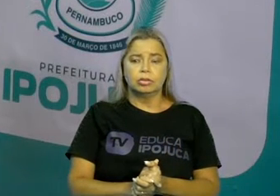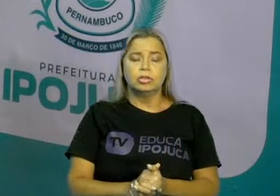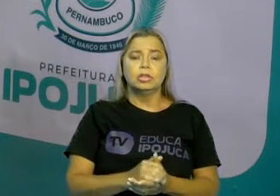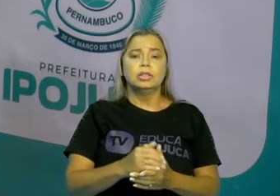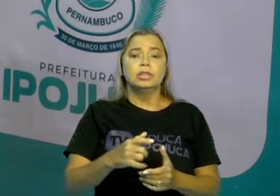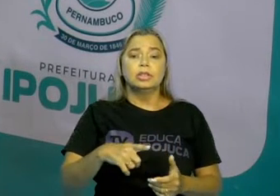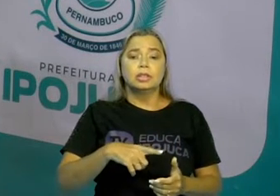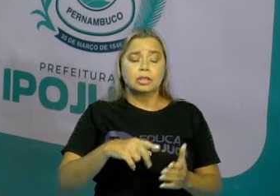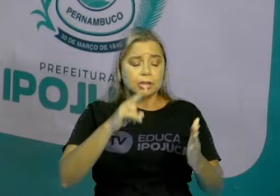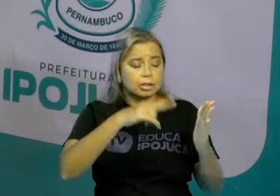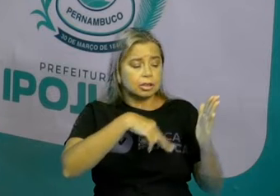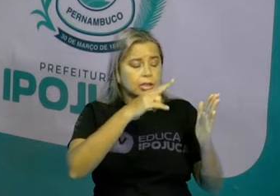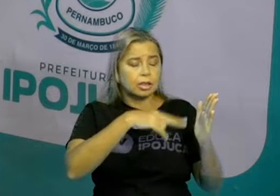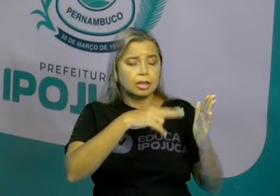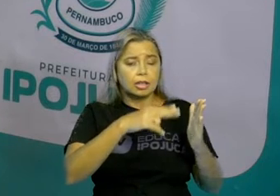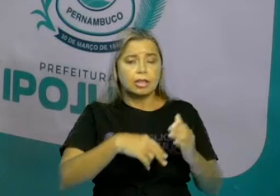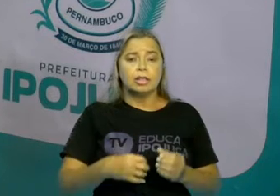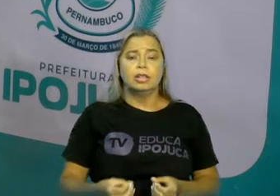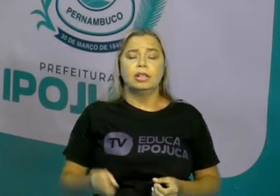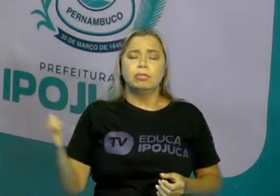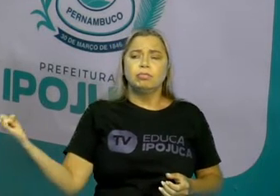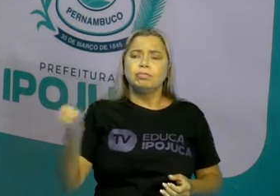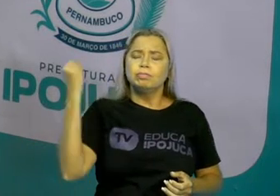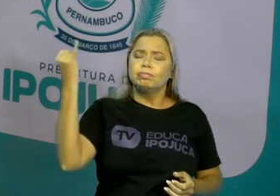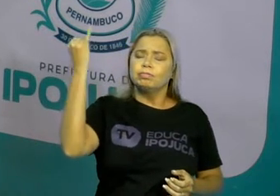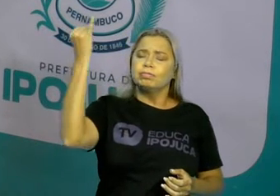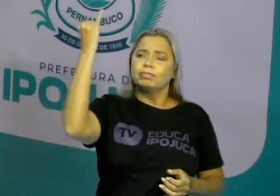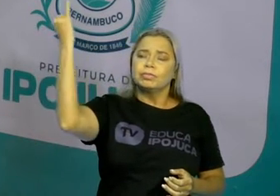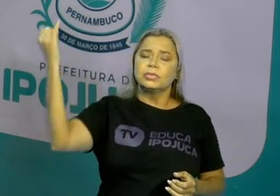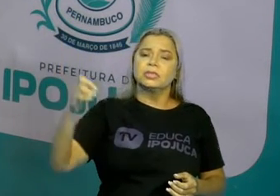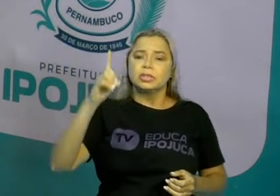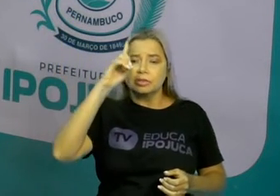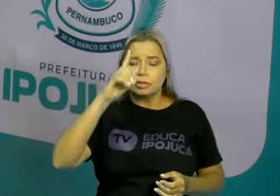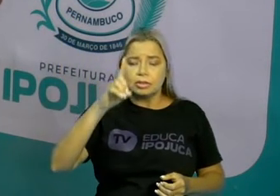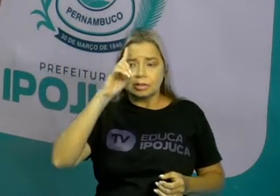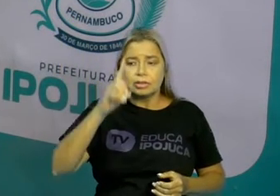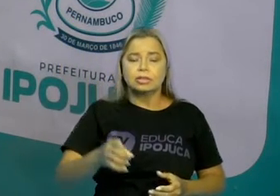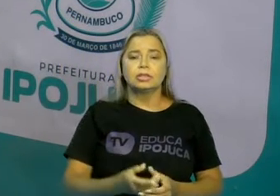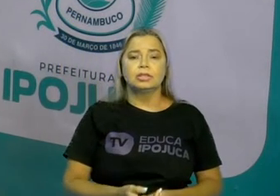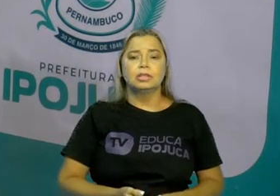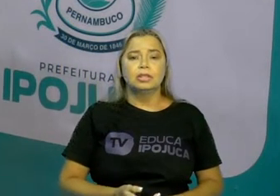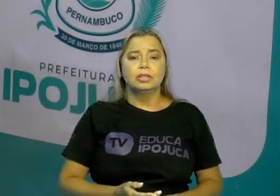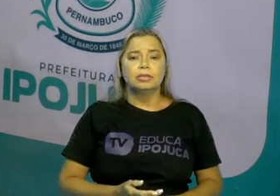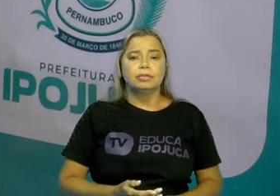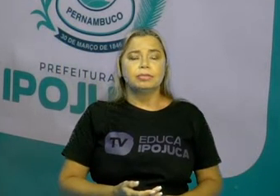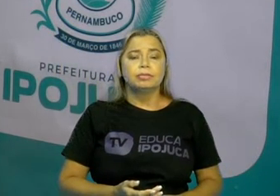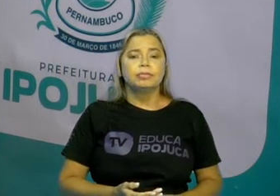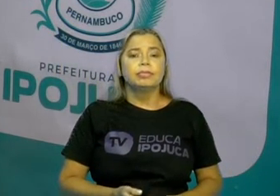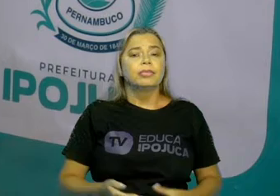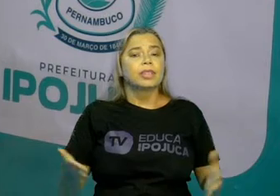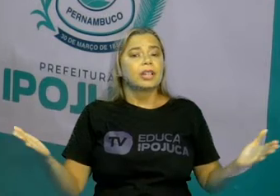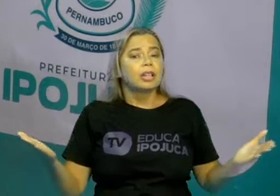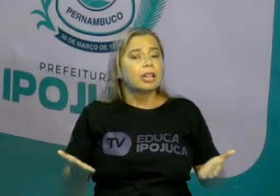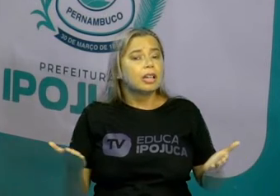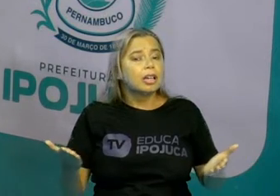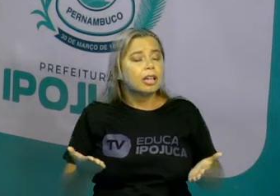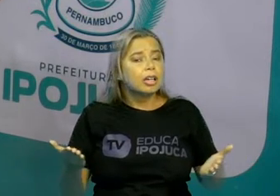elas, é importante para o nosso dia a dia. E agora chegou a hora de a gente aprender